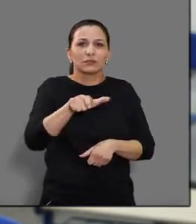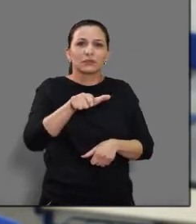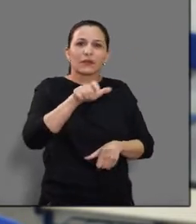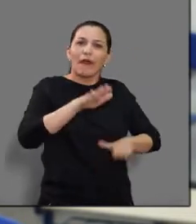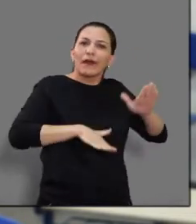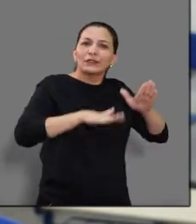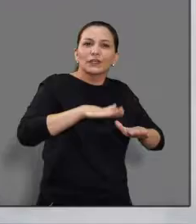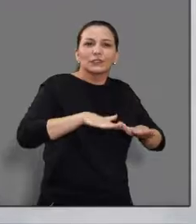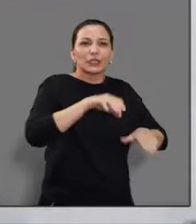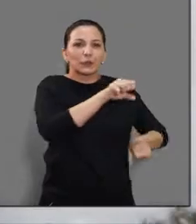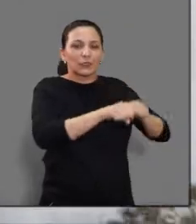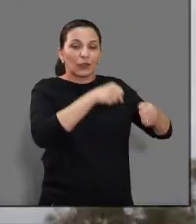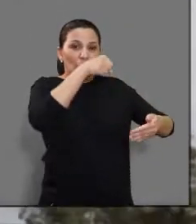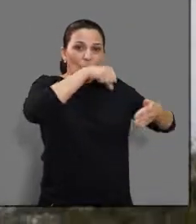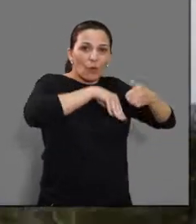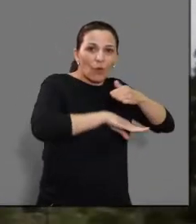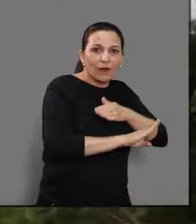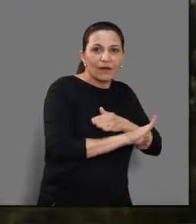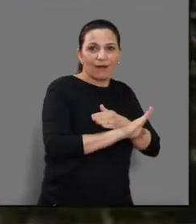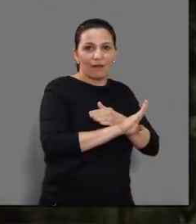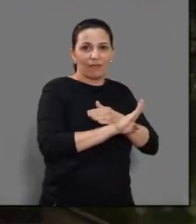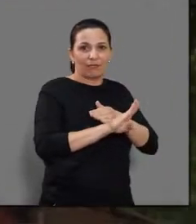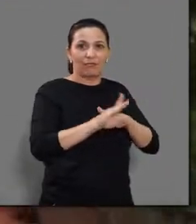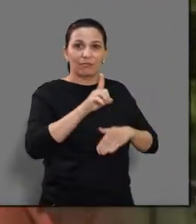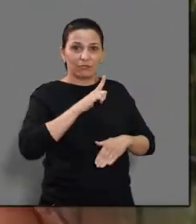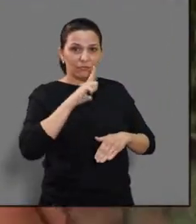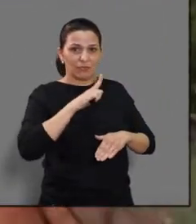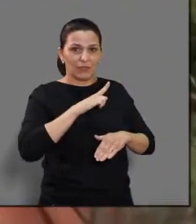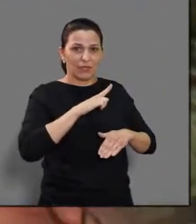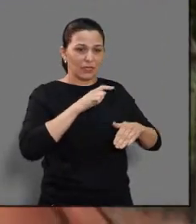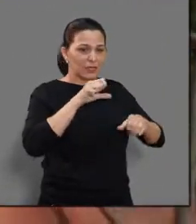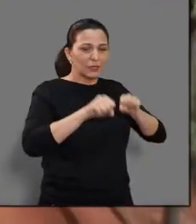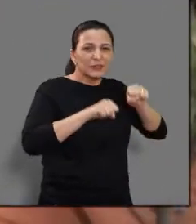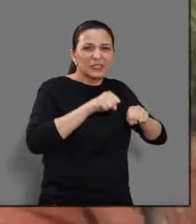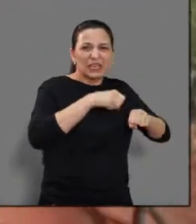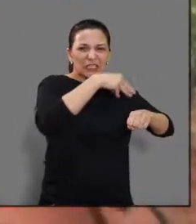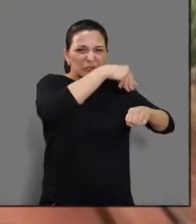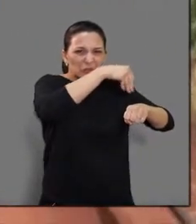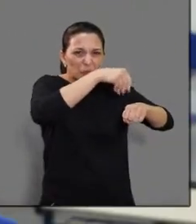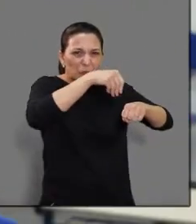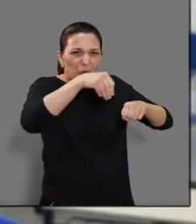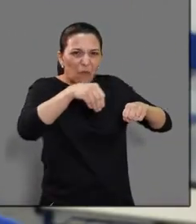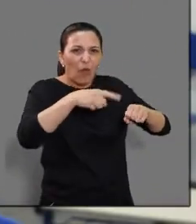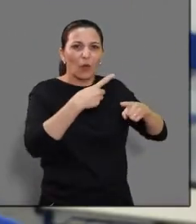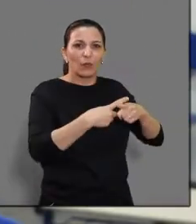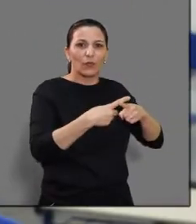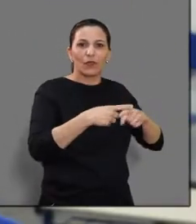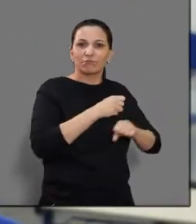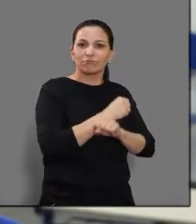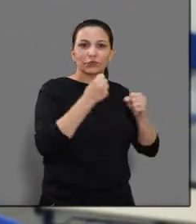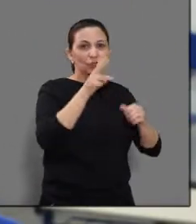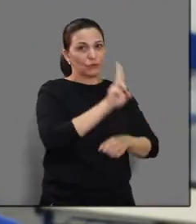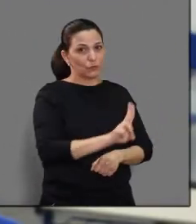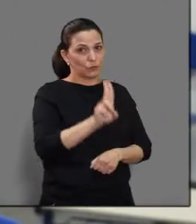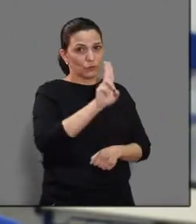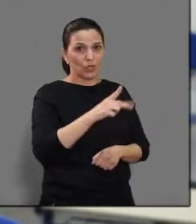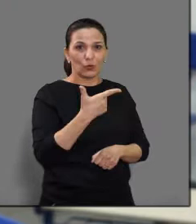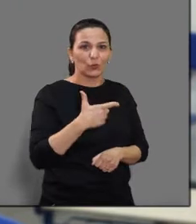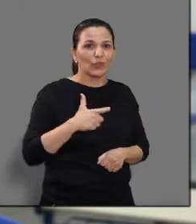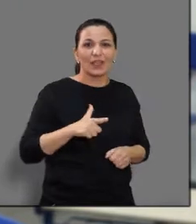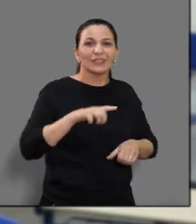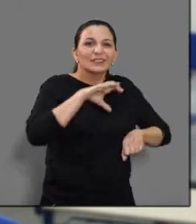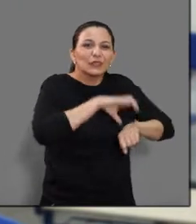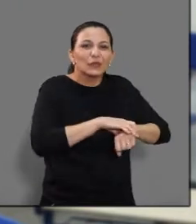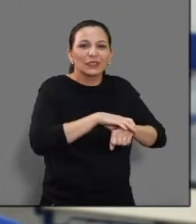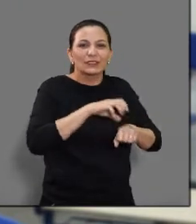segurança para andar. Então, isso ajudaria muito toda a cidade em si. Eu já vi, muitas das vezes acontecendo,